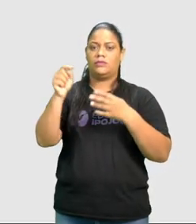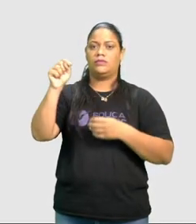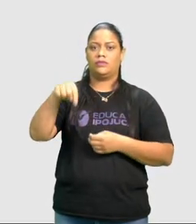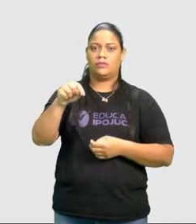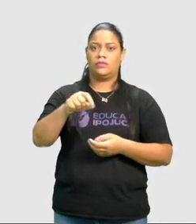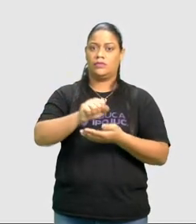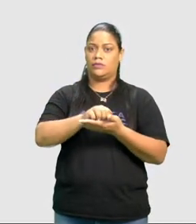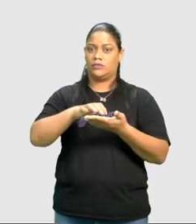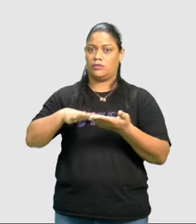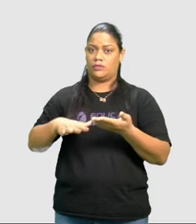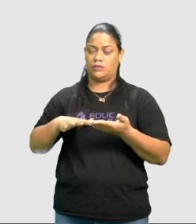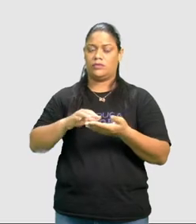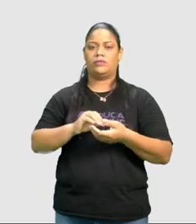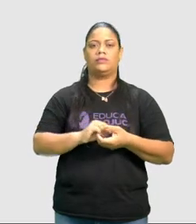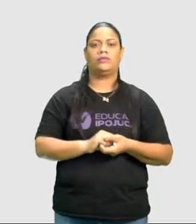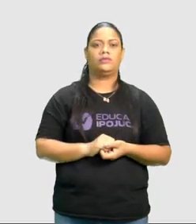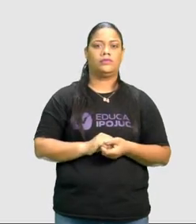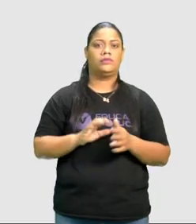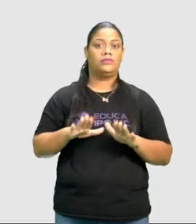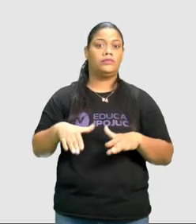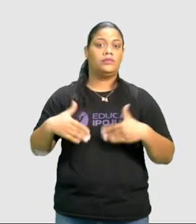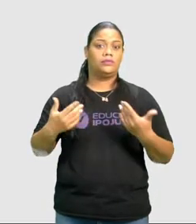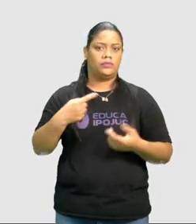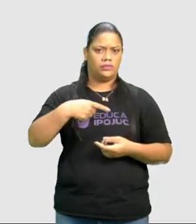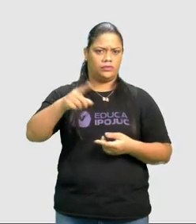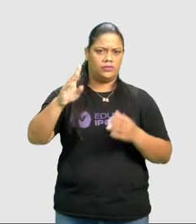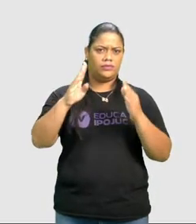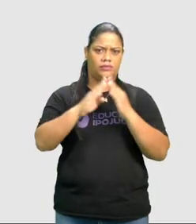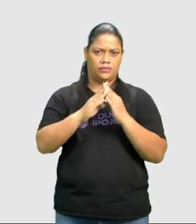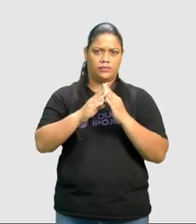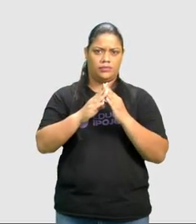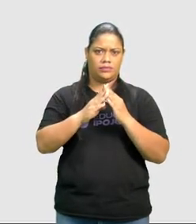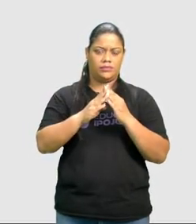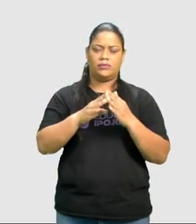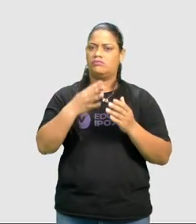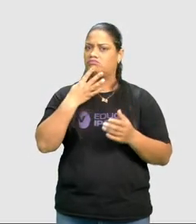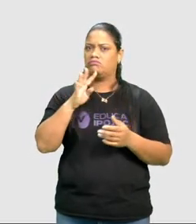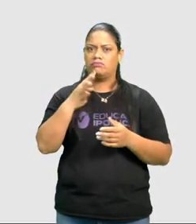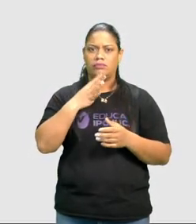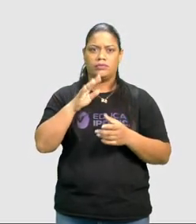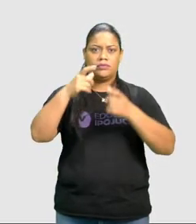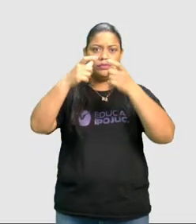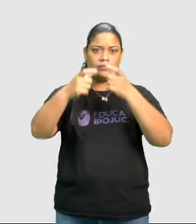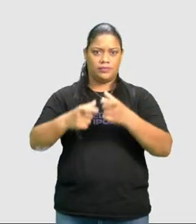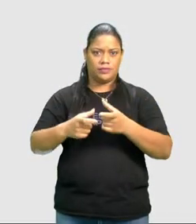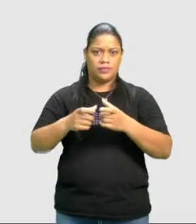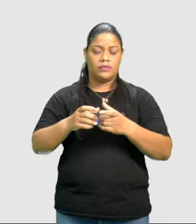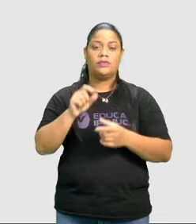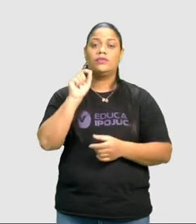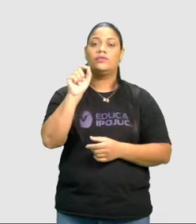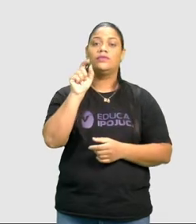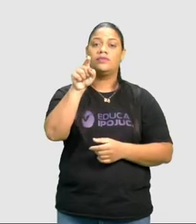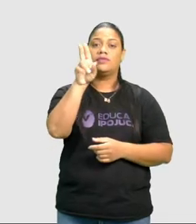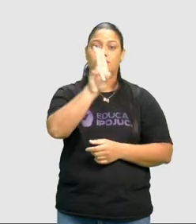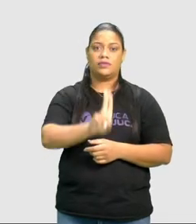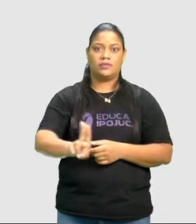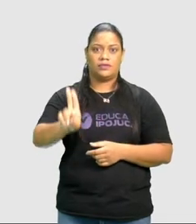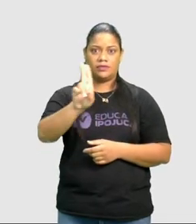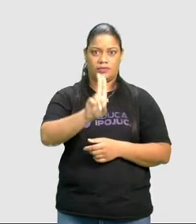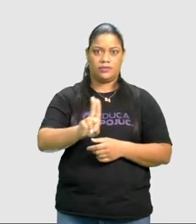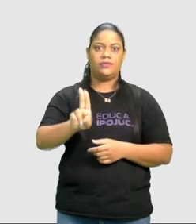Atividade. Quando você vai visitar alguém e não conhece o endereço, que instrumento de localização